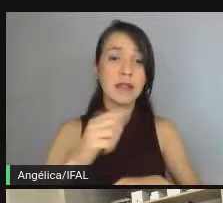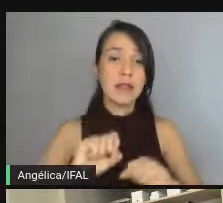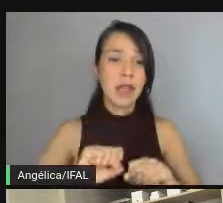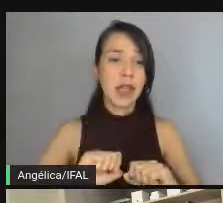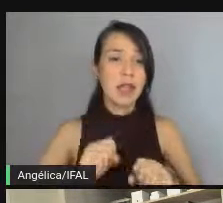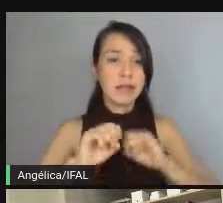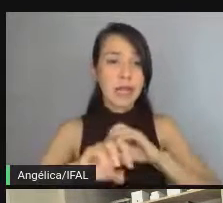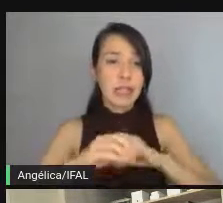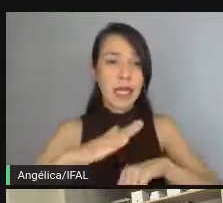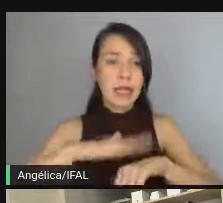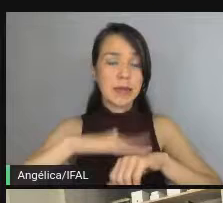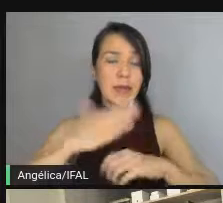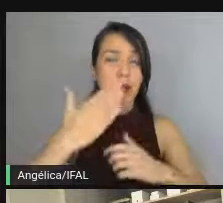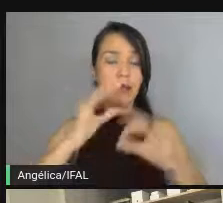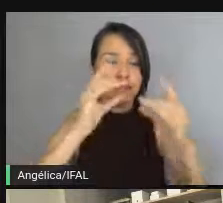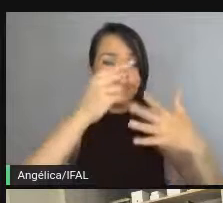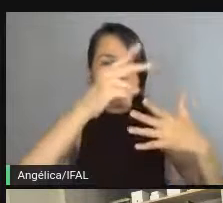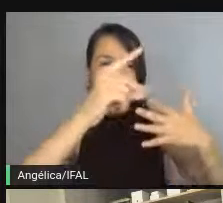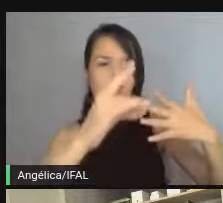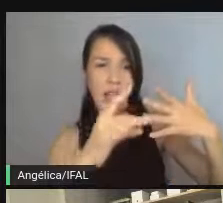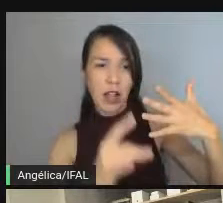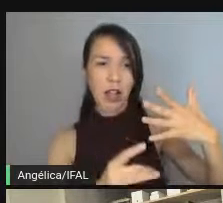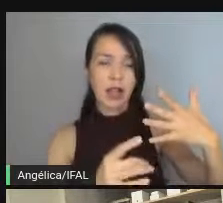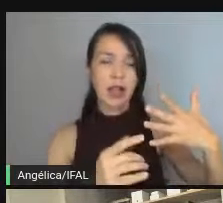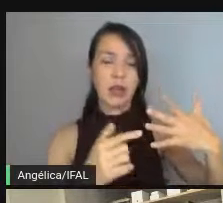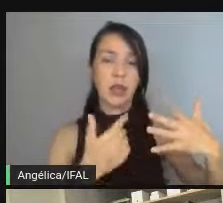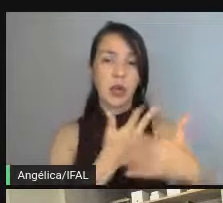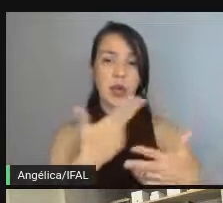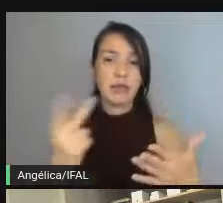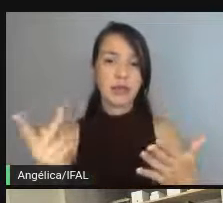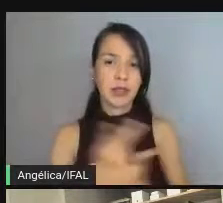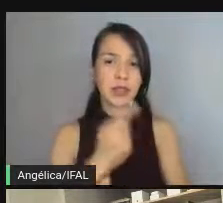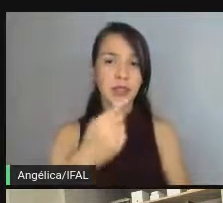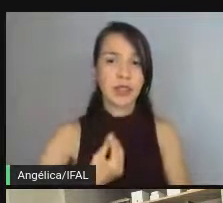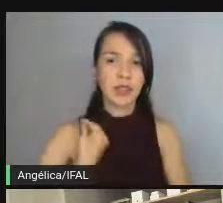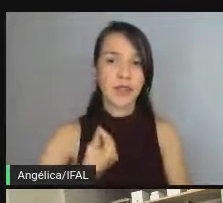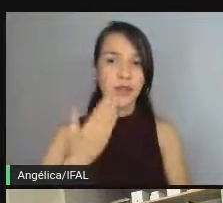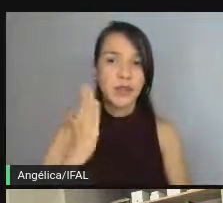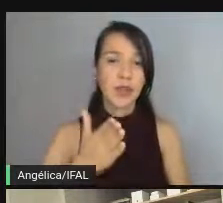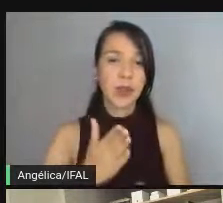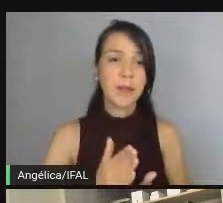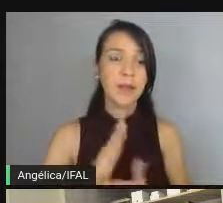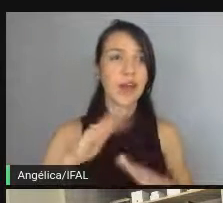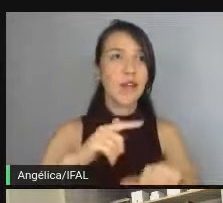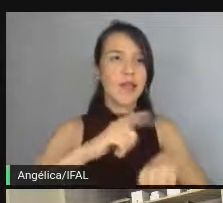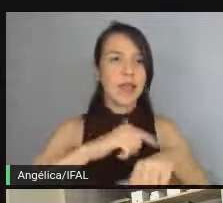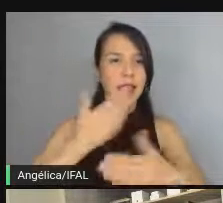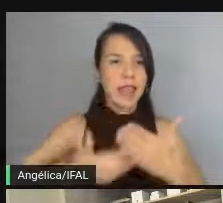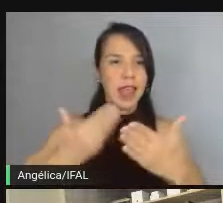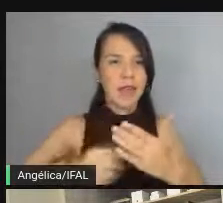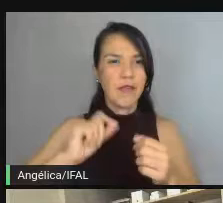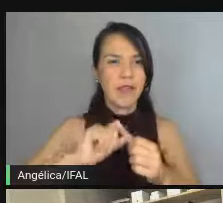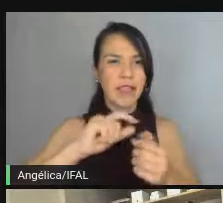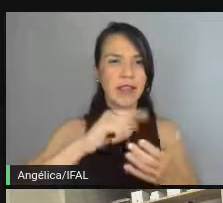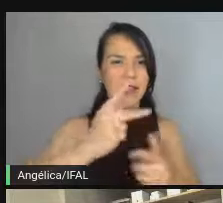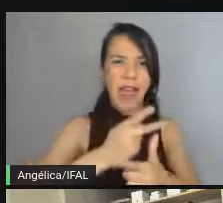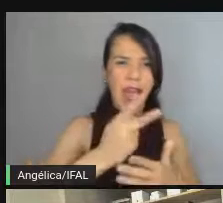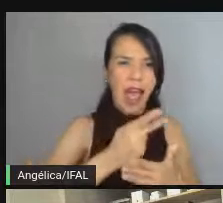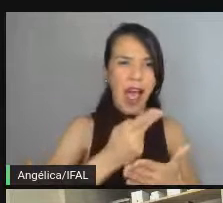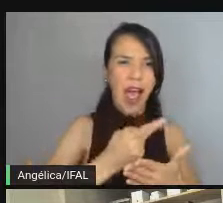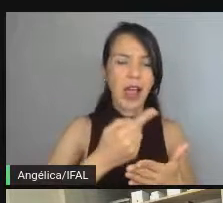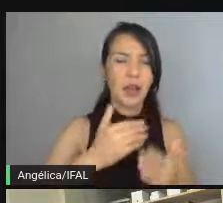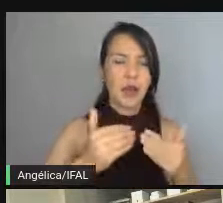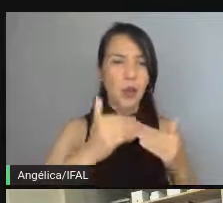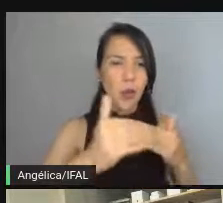importância, em algum caso, se você pudesse mencionar, de alguma situação que você já viveu, de ter talvez perdido tempo, ou ter feito errado, porque no